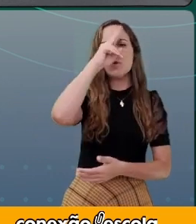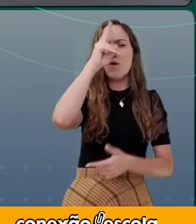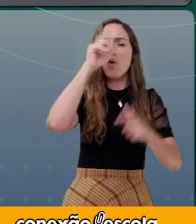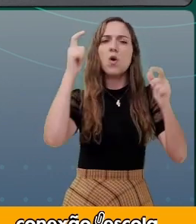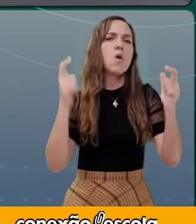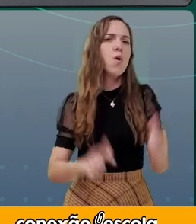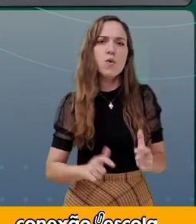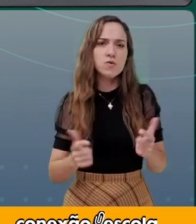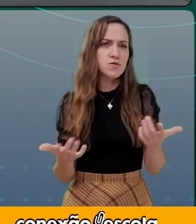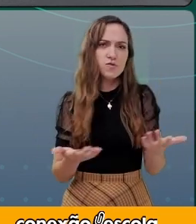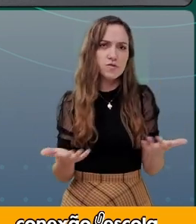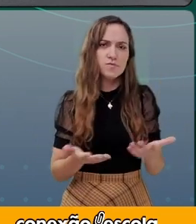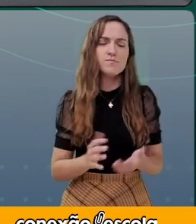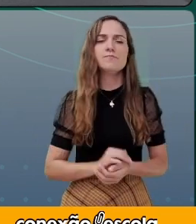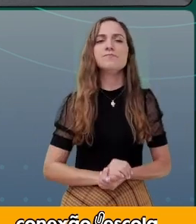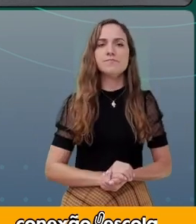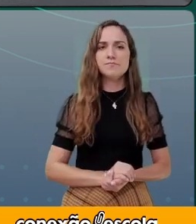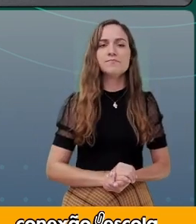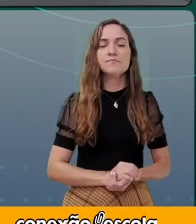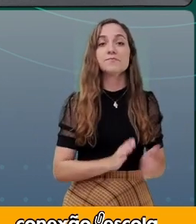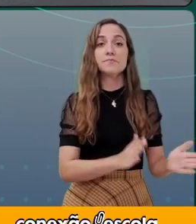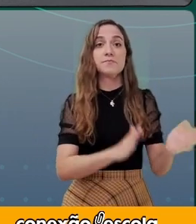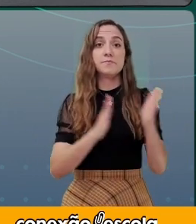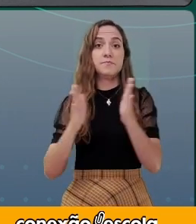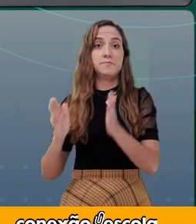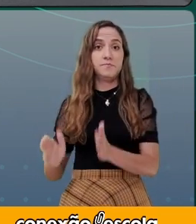onde a história é desenvolvida.